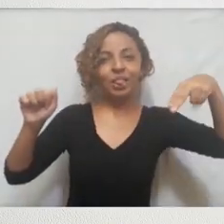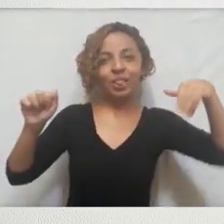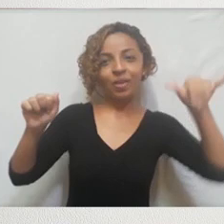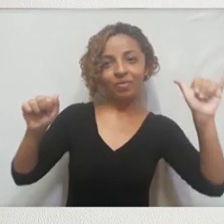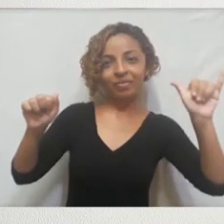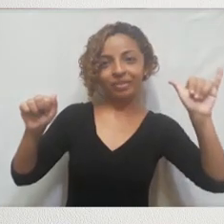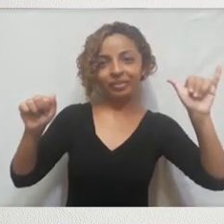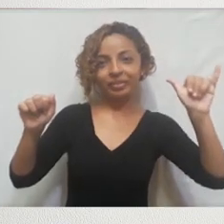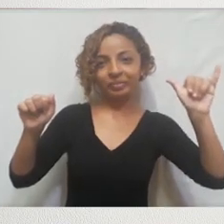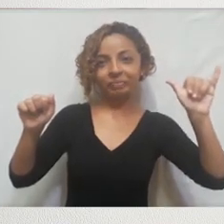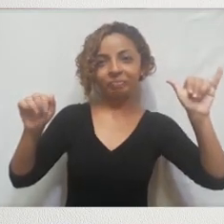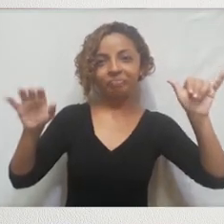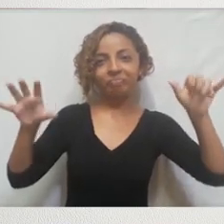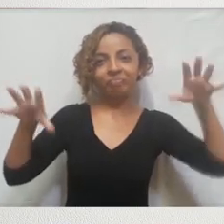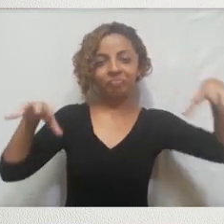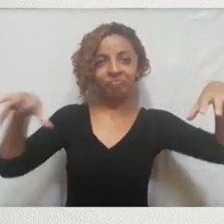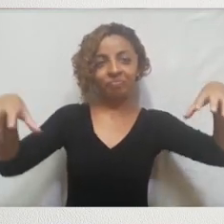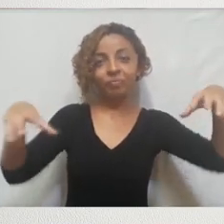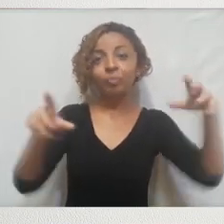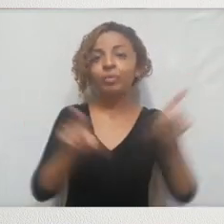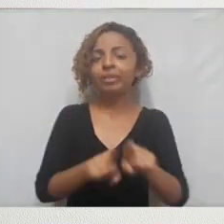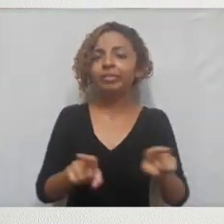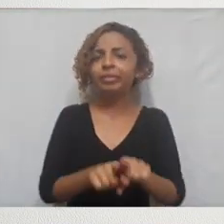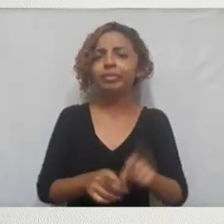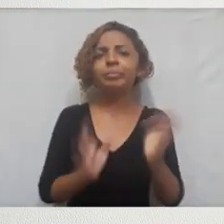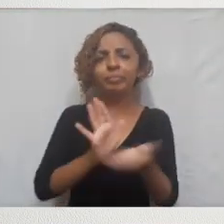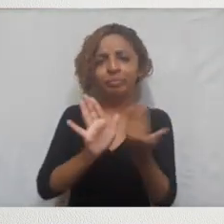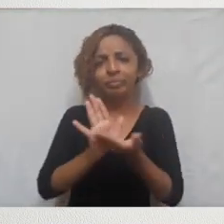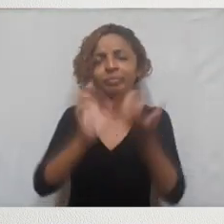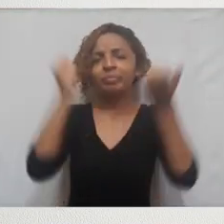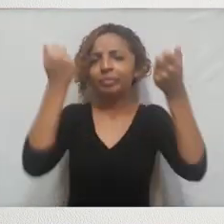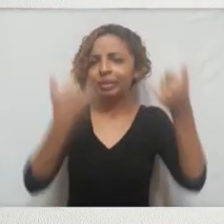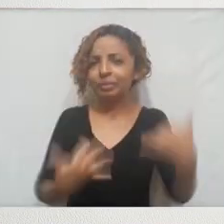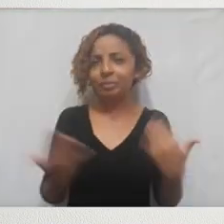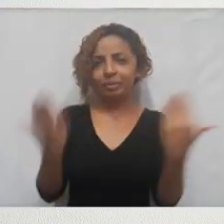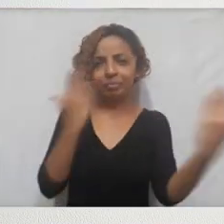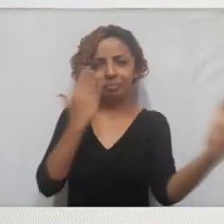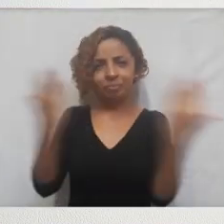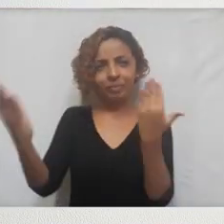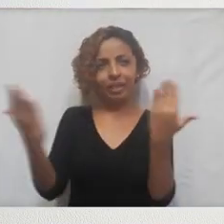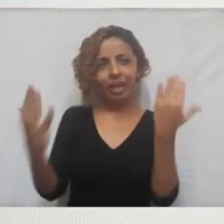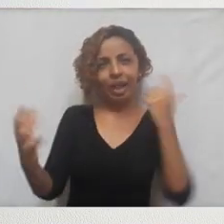passa um pouco por cima, mas ele faz também um pouco essa distinção,